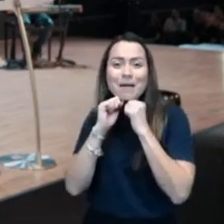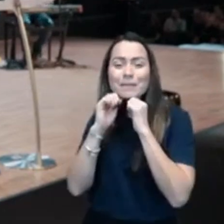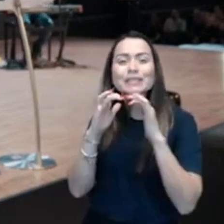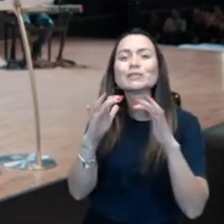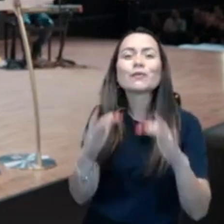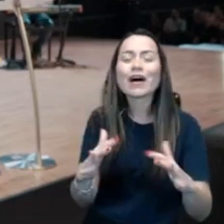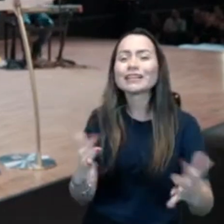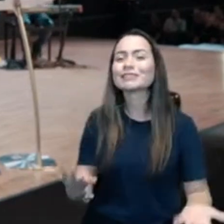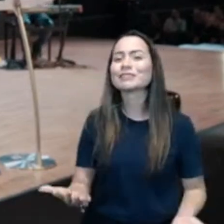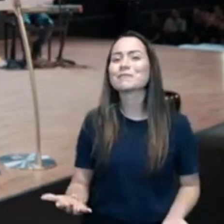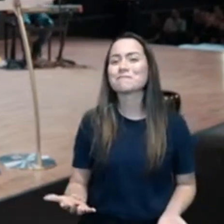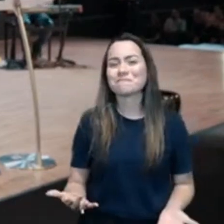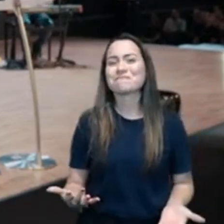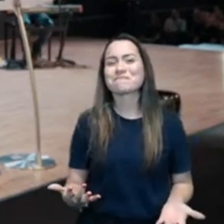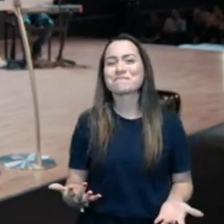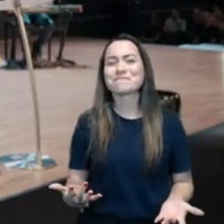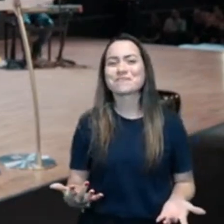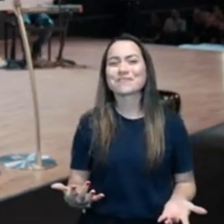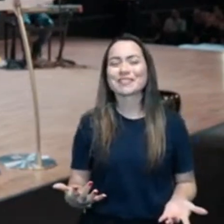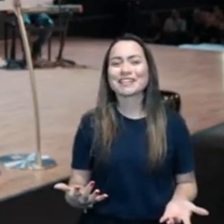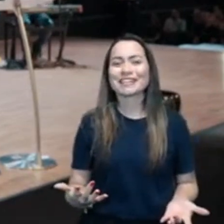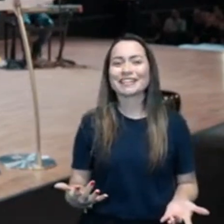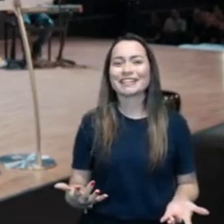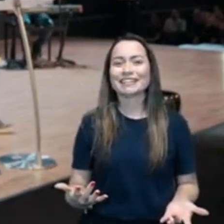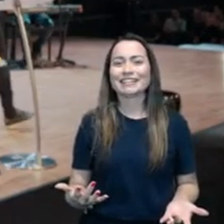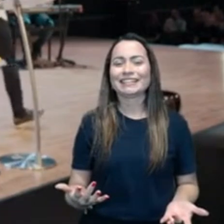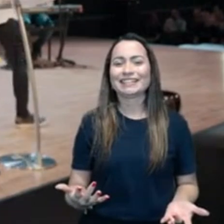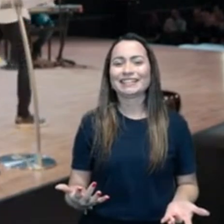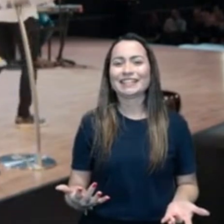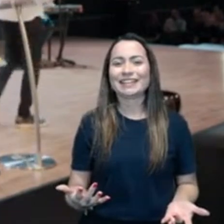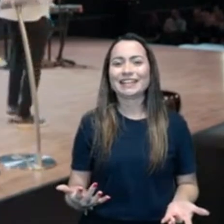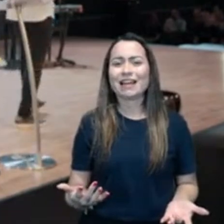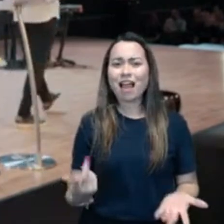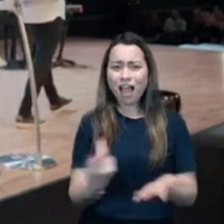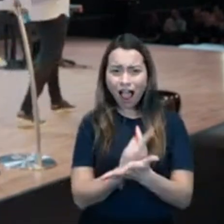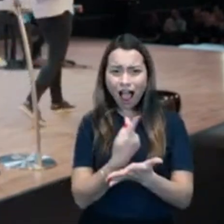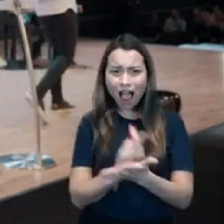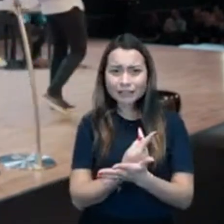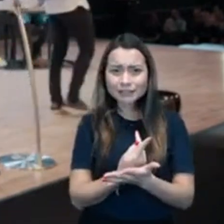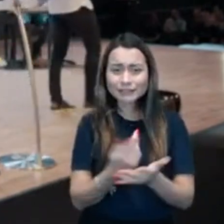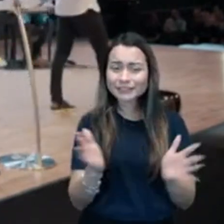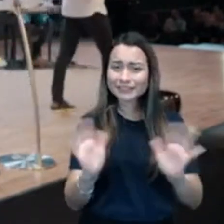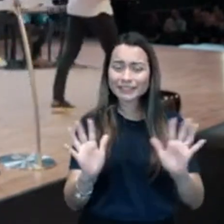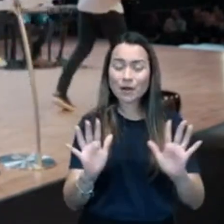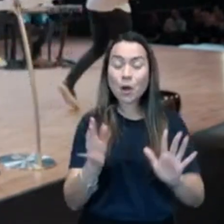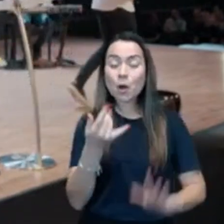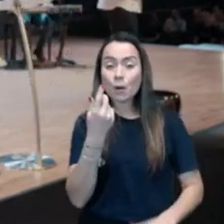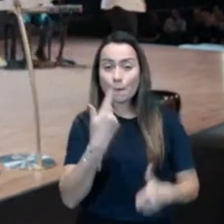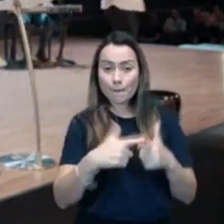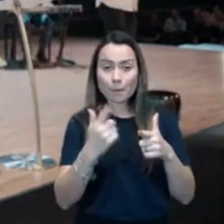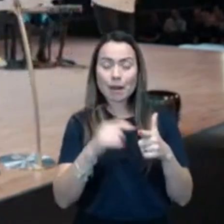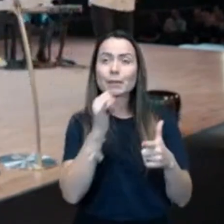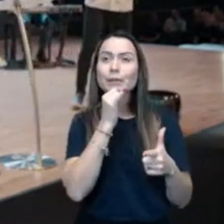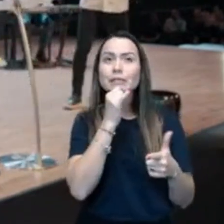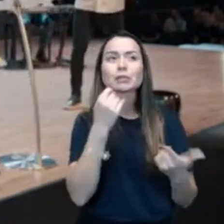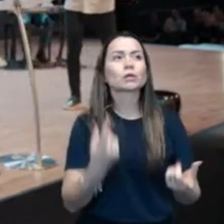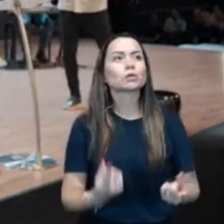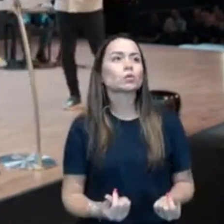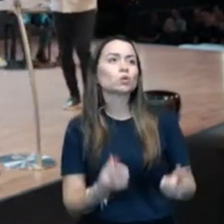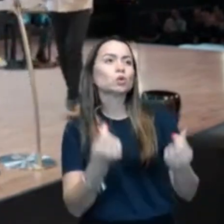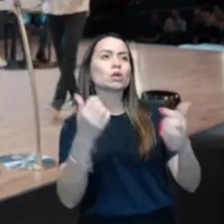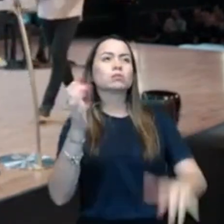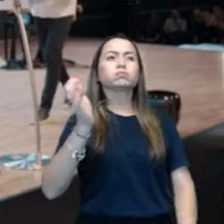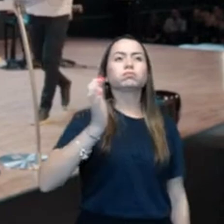sejam férteis, multiplica, não tem nada de errado. O problema é quando a multiplicação, a bênção financeira, o sucesso